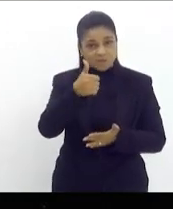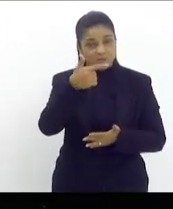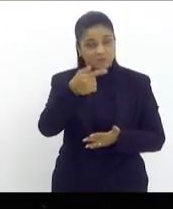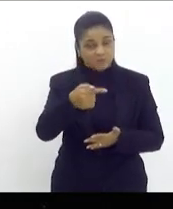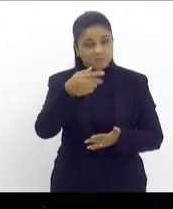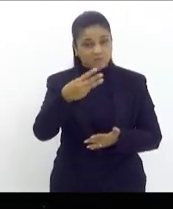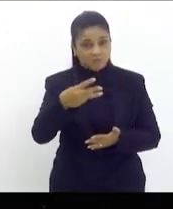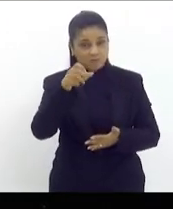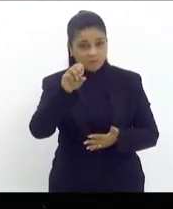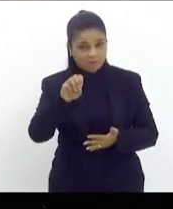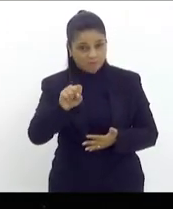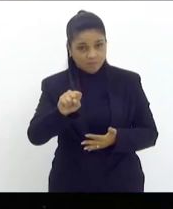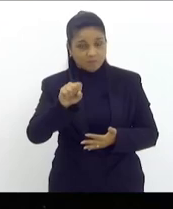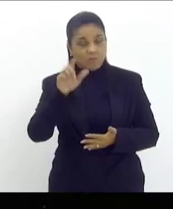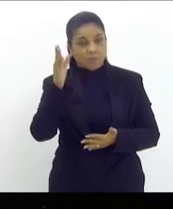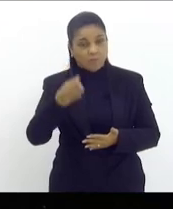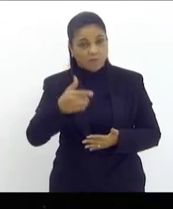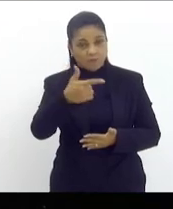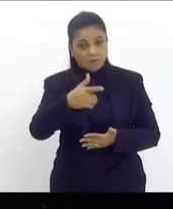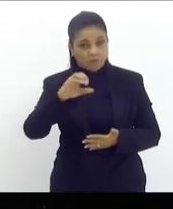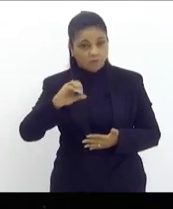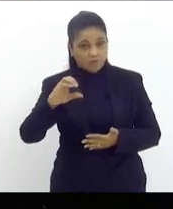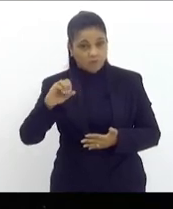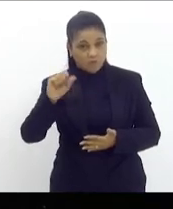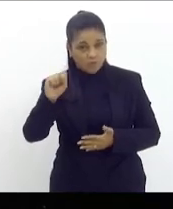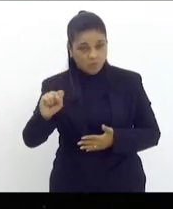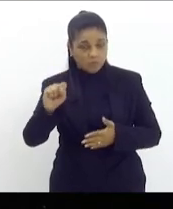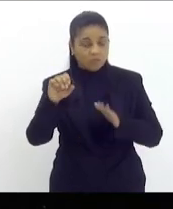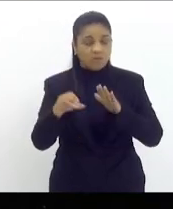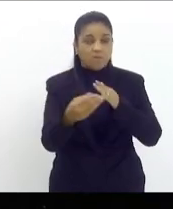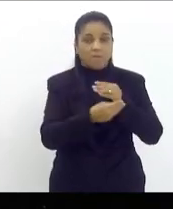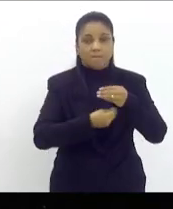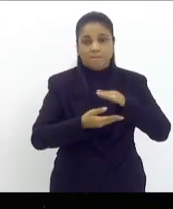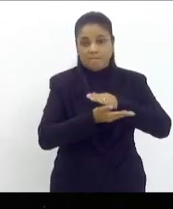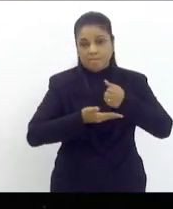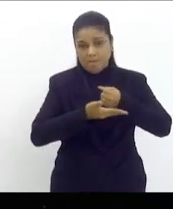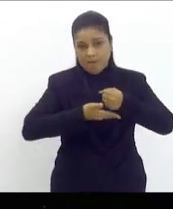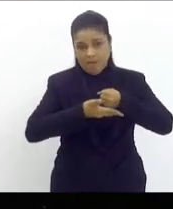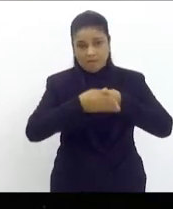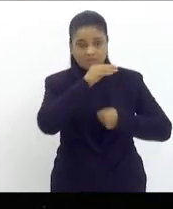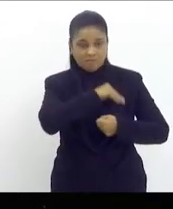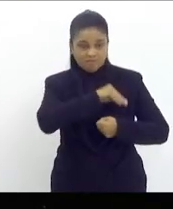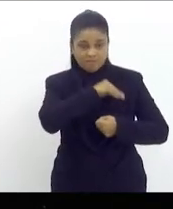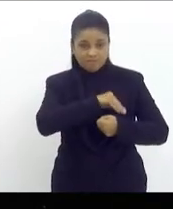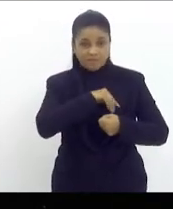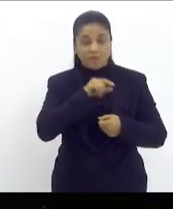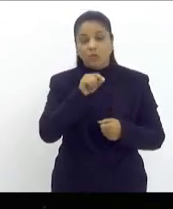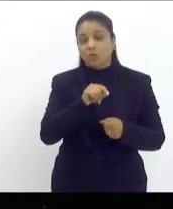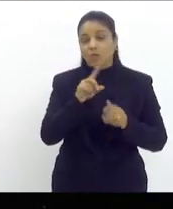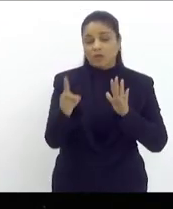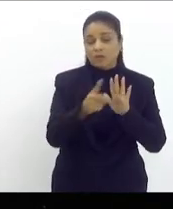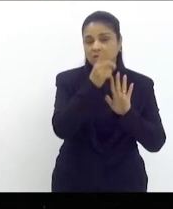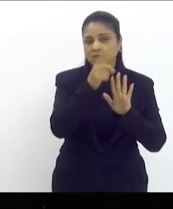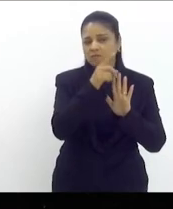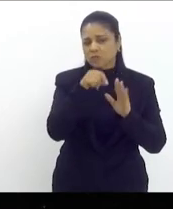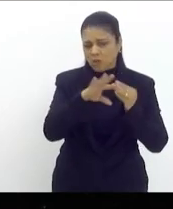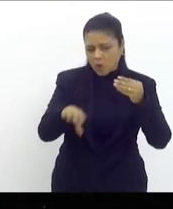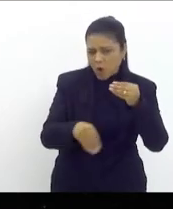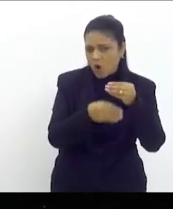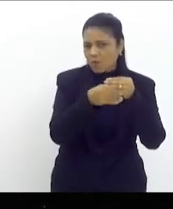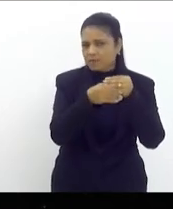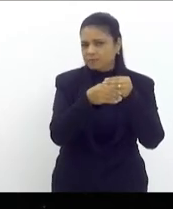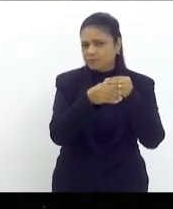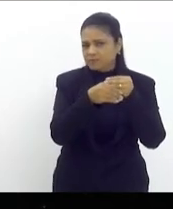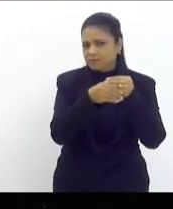barra 2008 do piso nacional e ela apenas dispõe de uma complementação